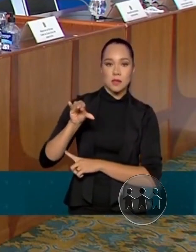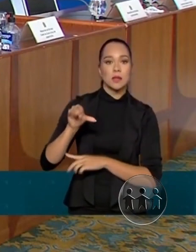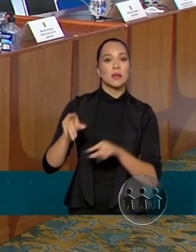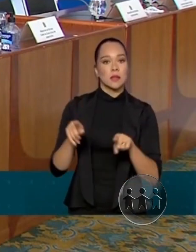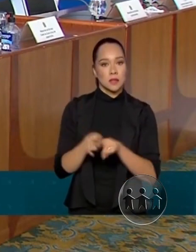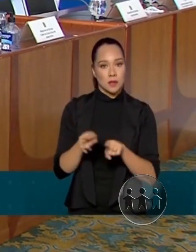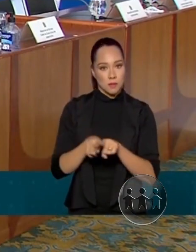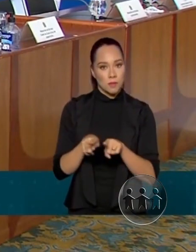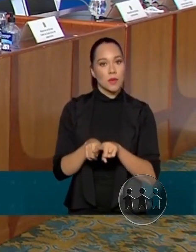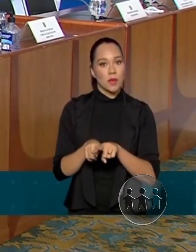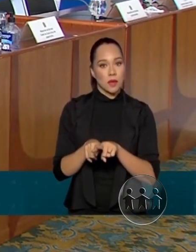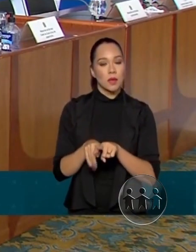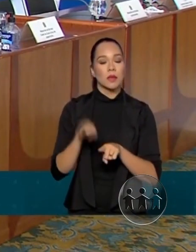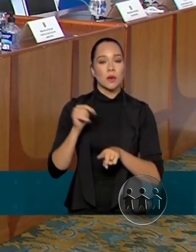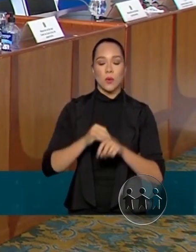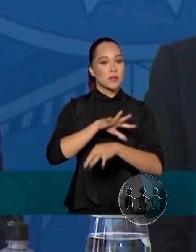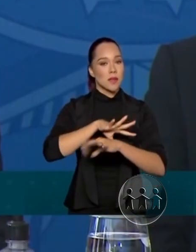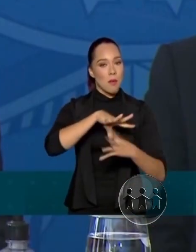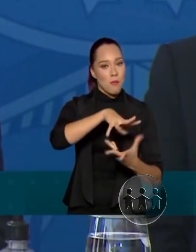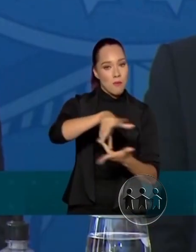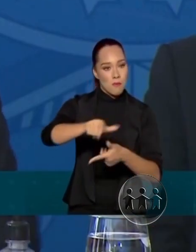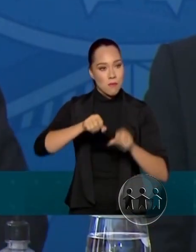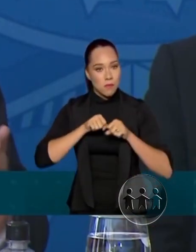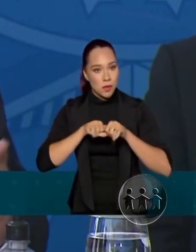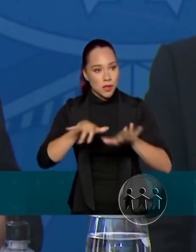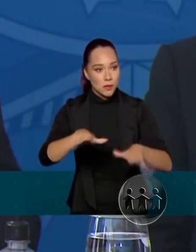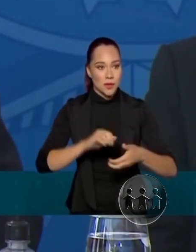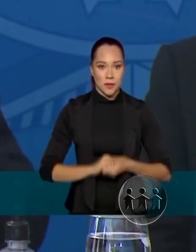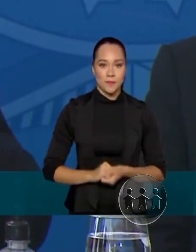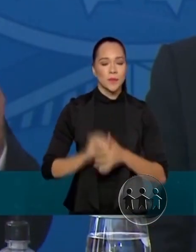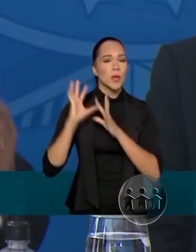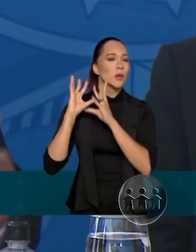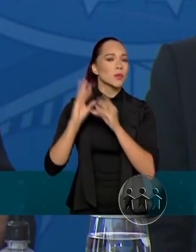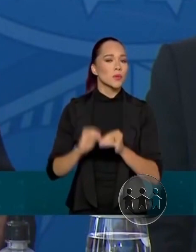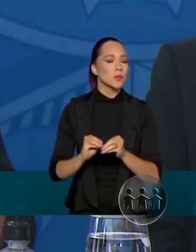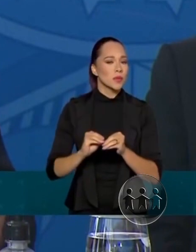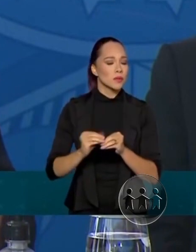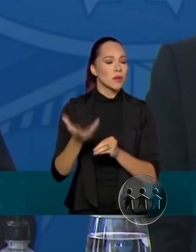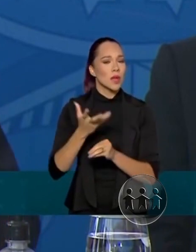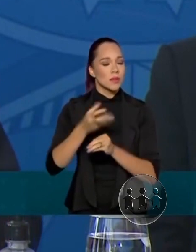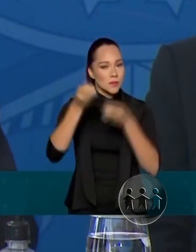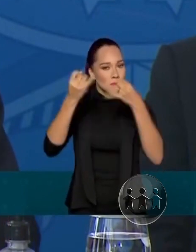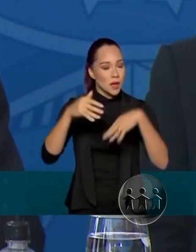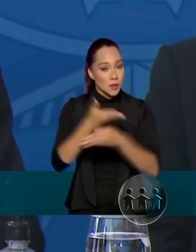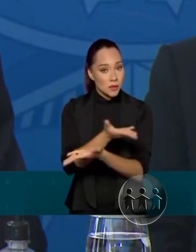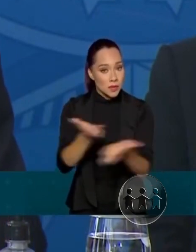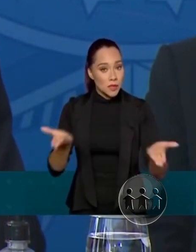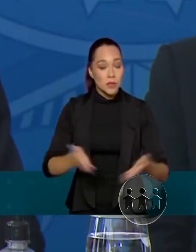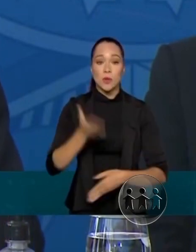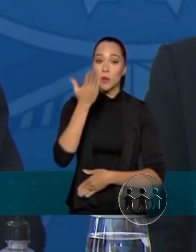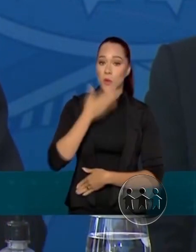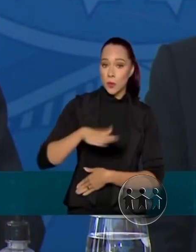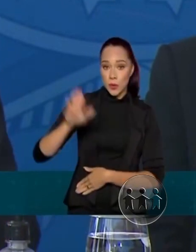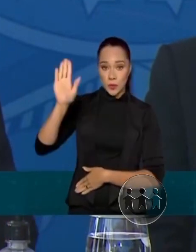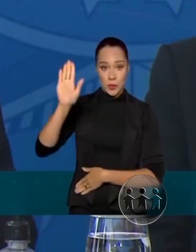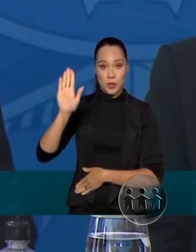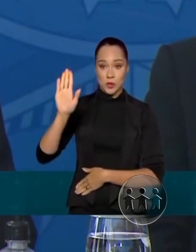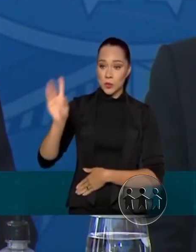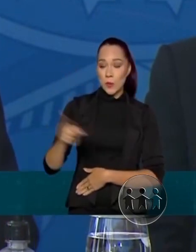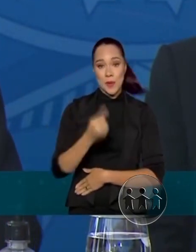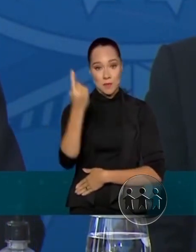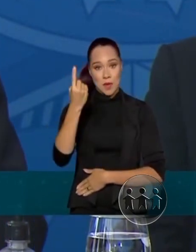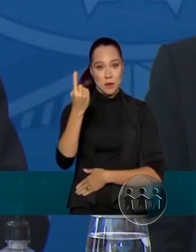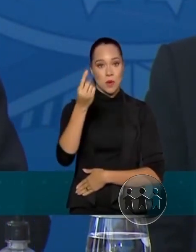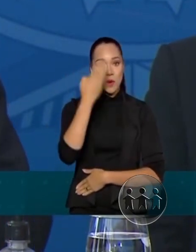o humanismo. Resumindo, eu quero dizer para vocês que o compromisso número um